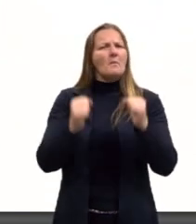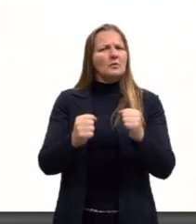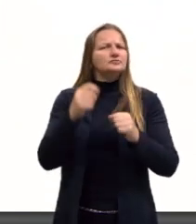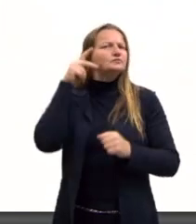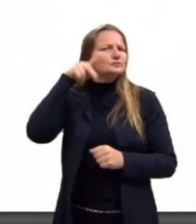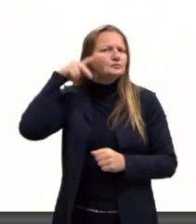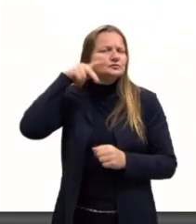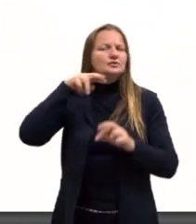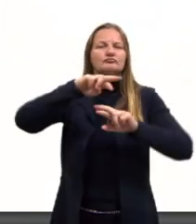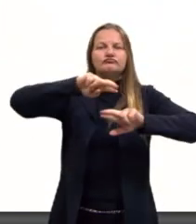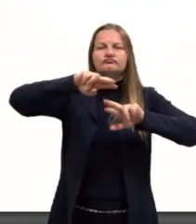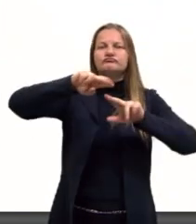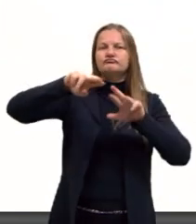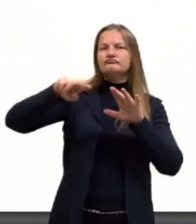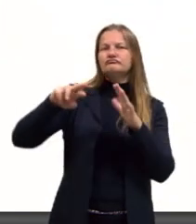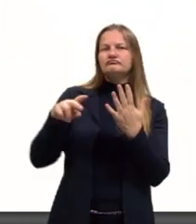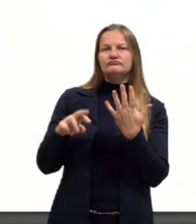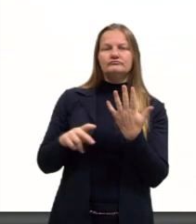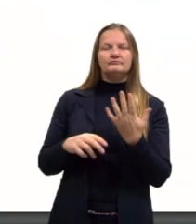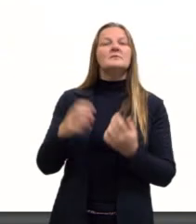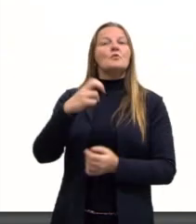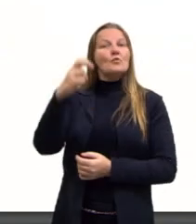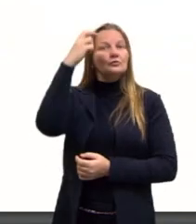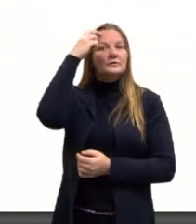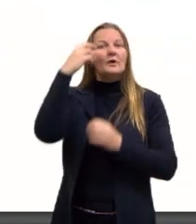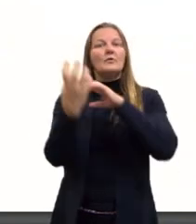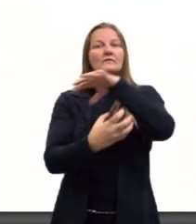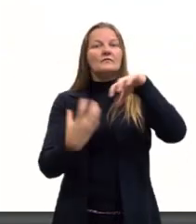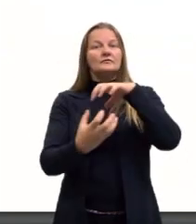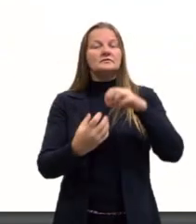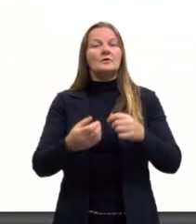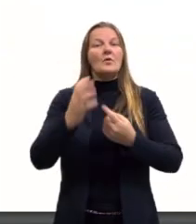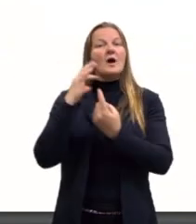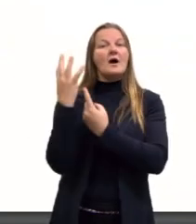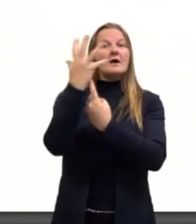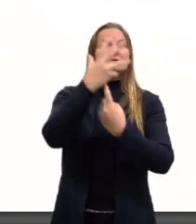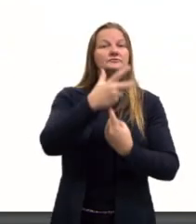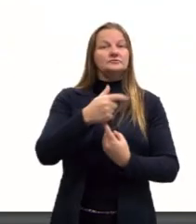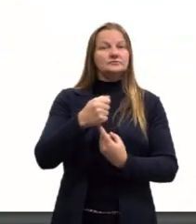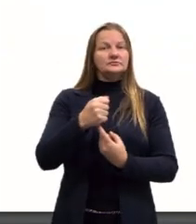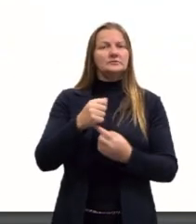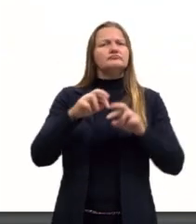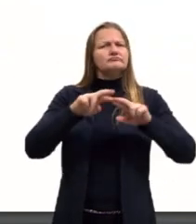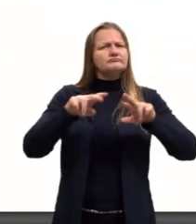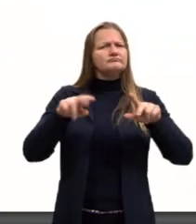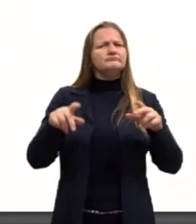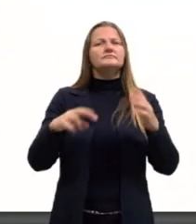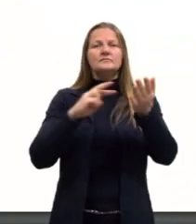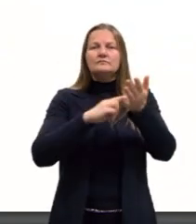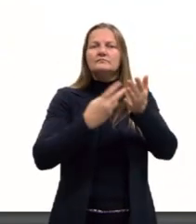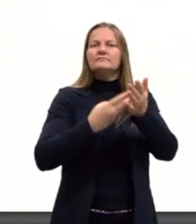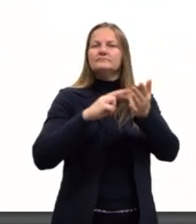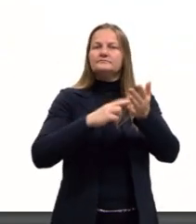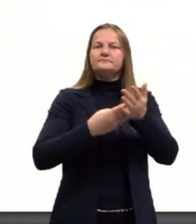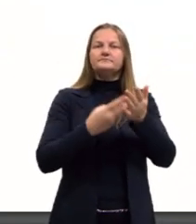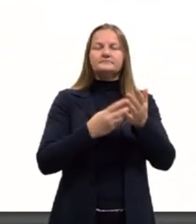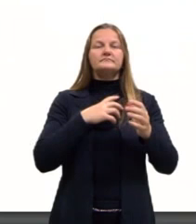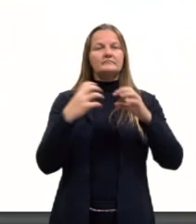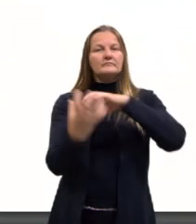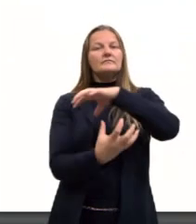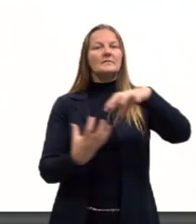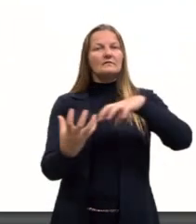política, pode ser cultural, pode ser artística. Então, tem muitos significados em uma